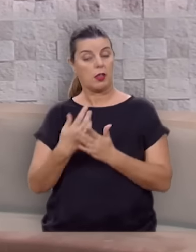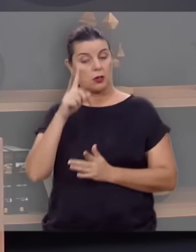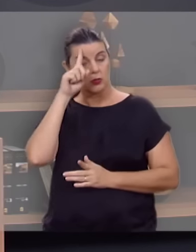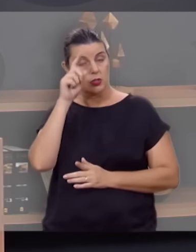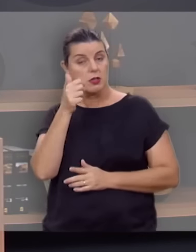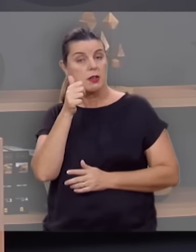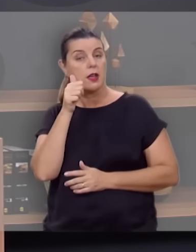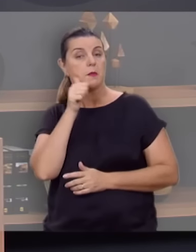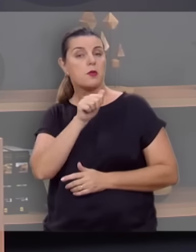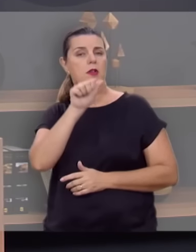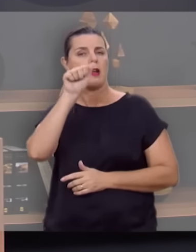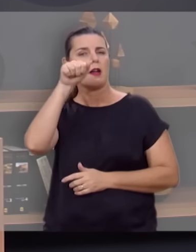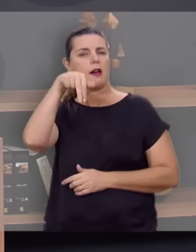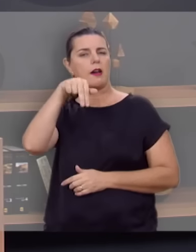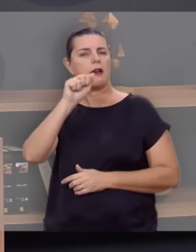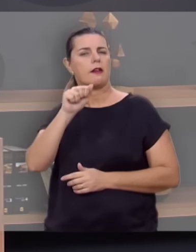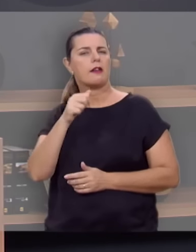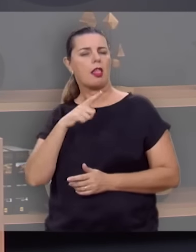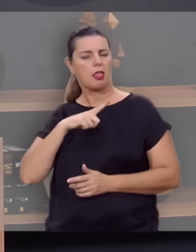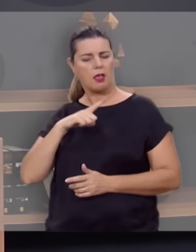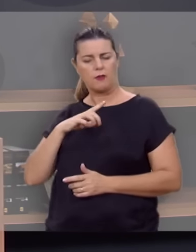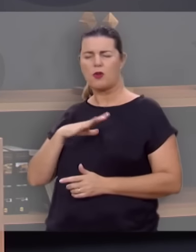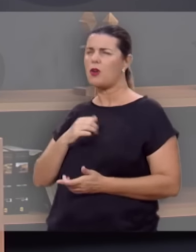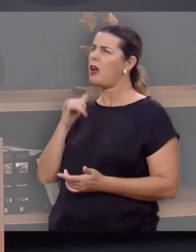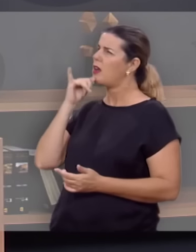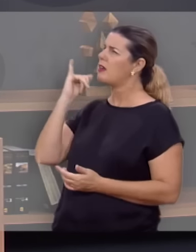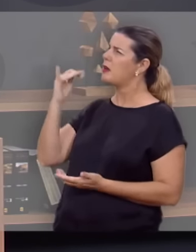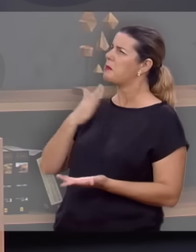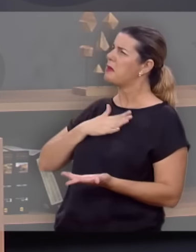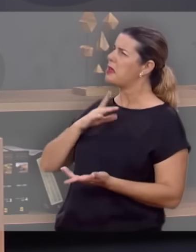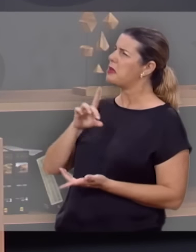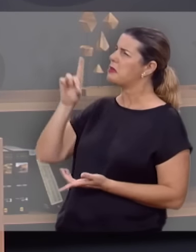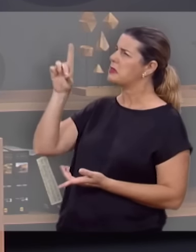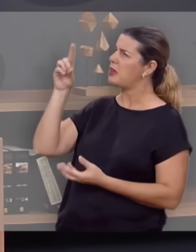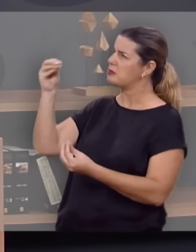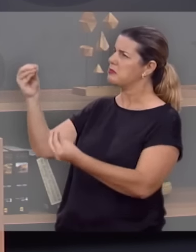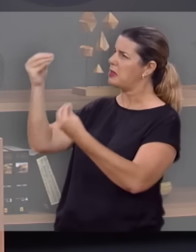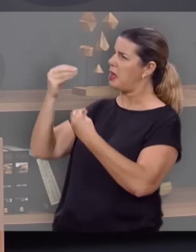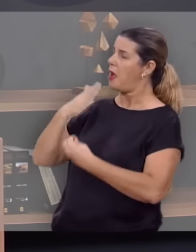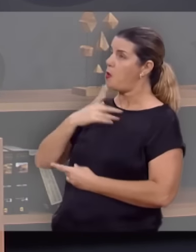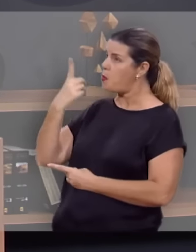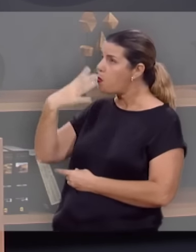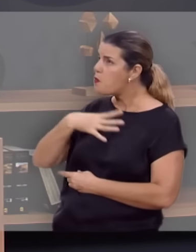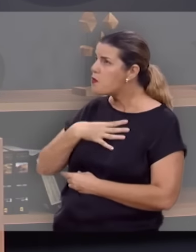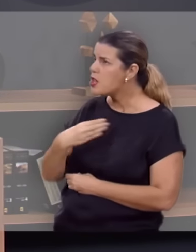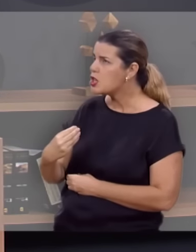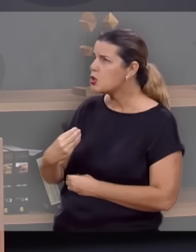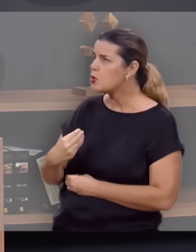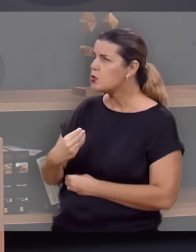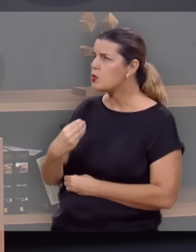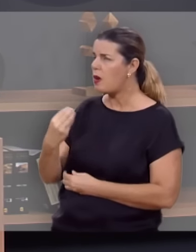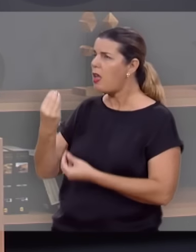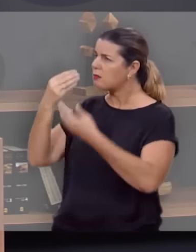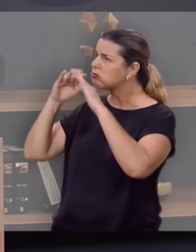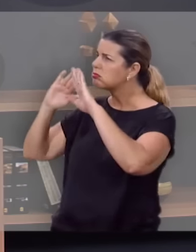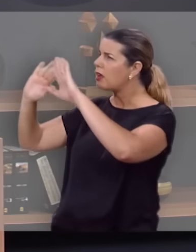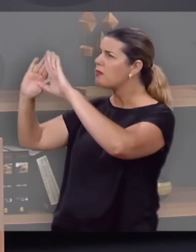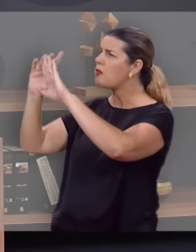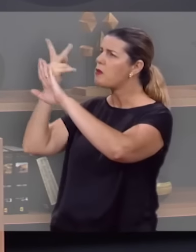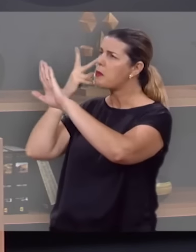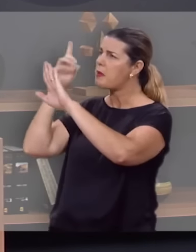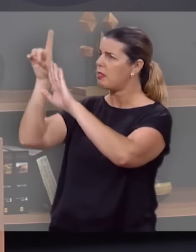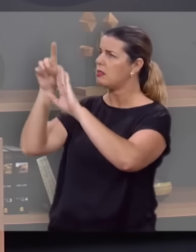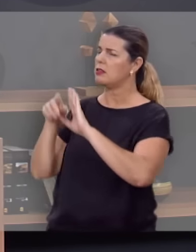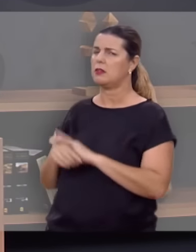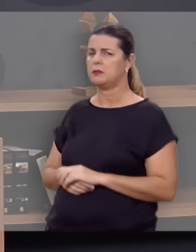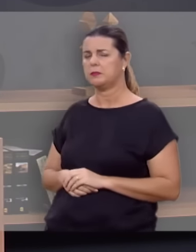Até o dia que Ana teve a coragem de dizer, meu Deus, se tu me deres um filho, eu o